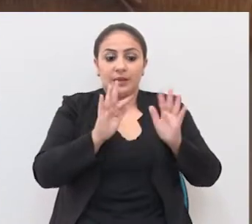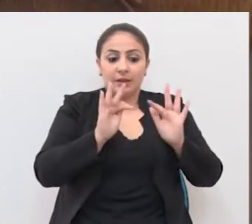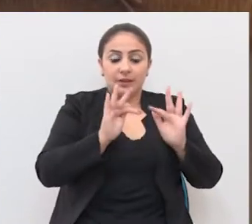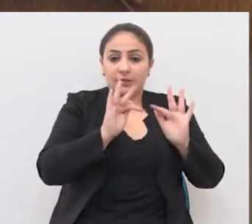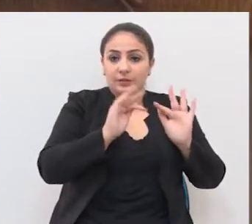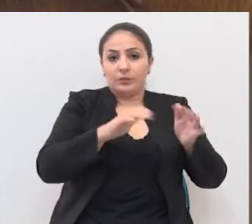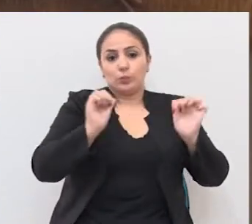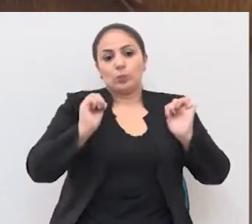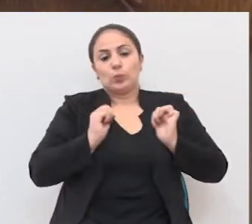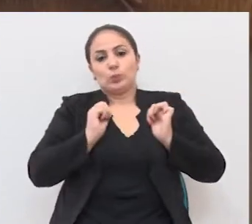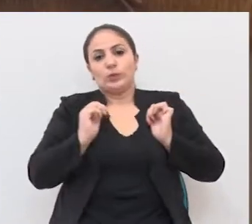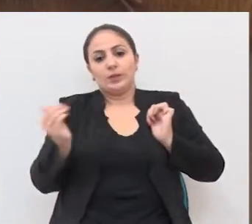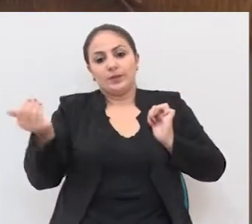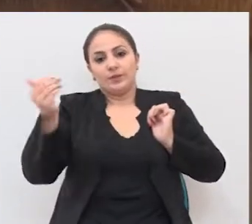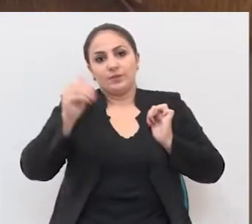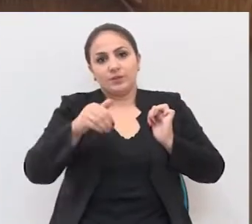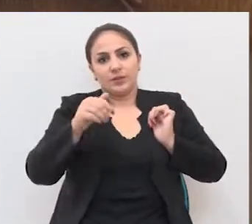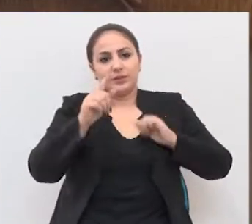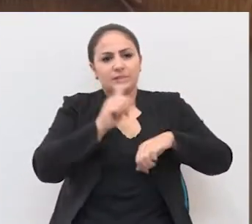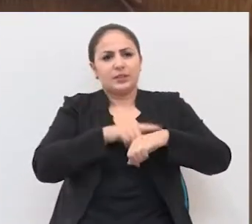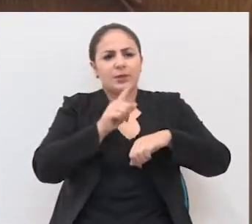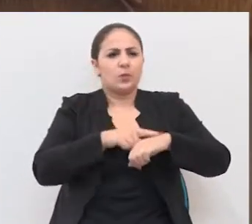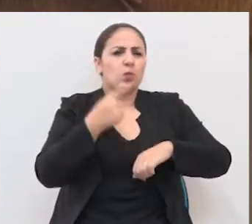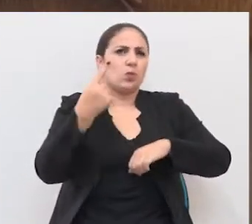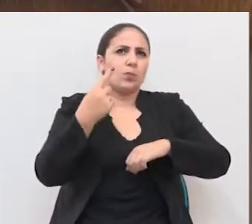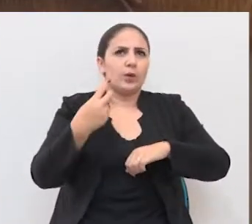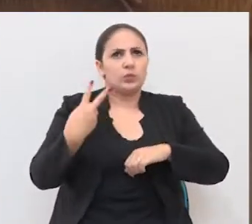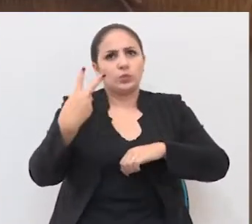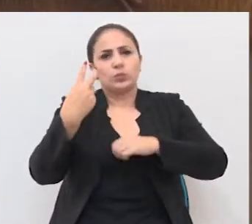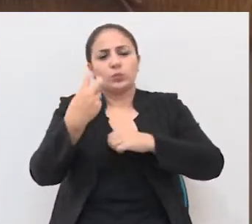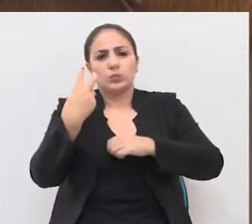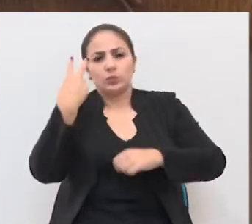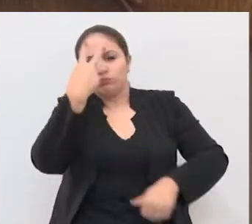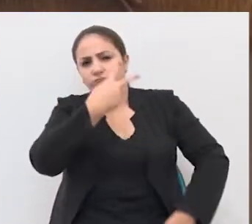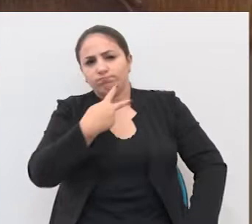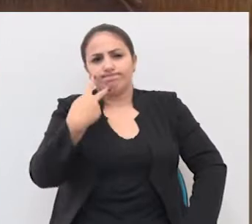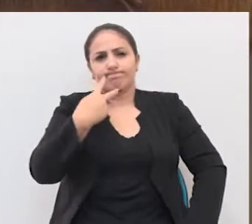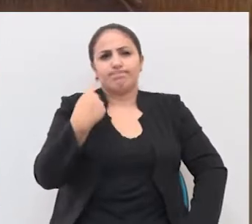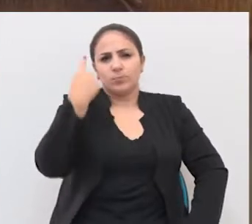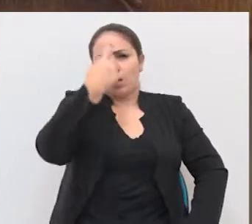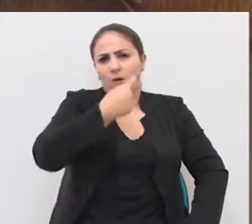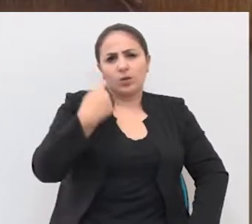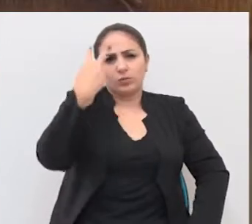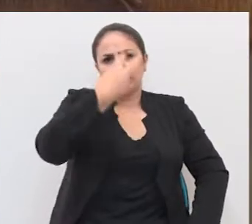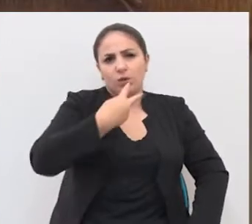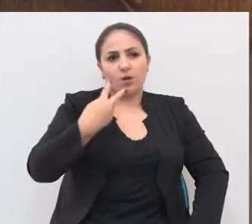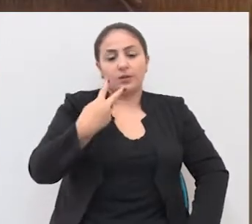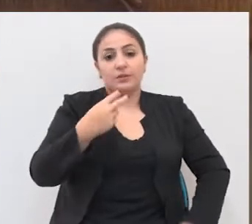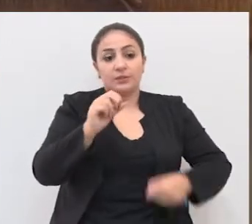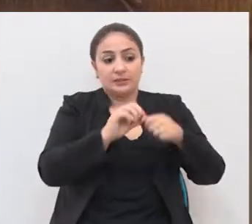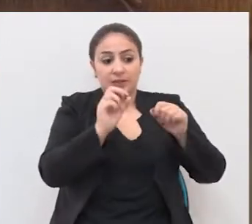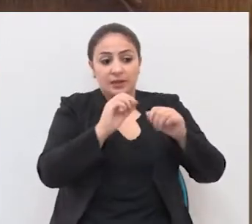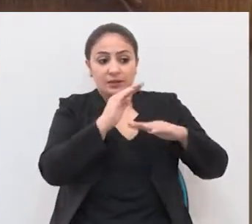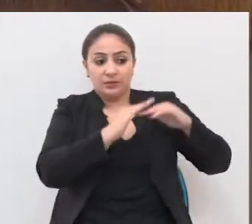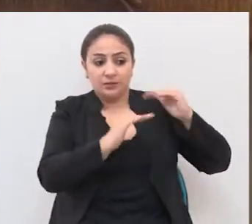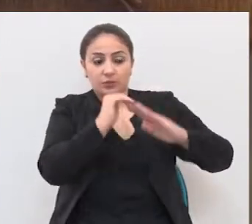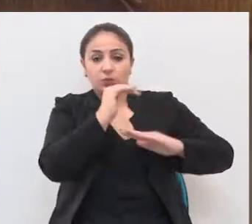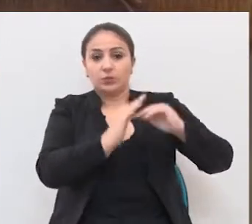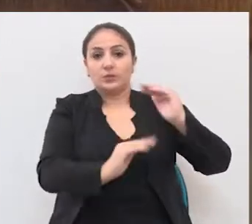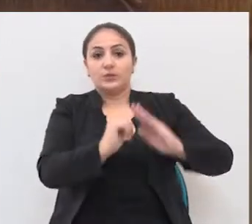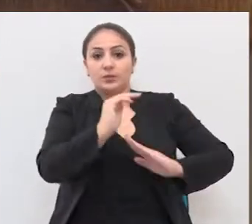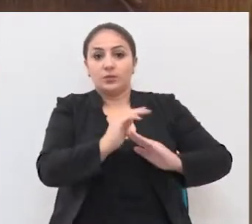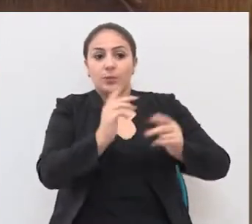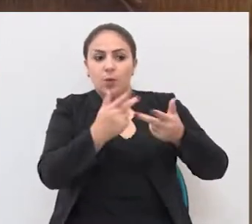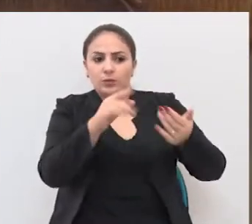comodismo, para vir aqui em tempos de uma, duas horas por dia e reuniões, construir algo